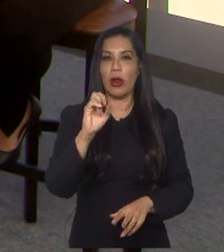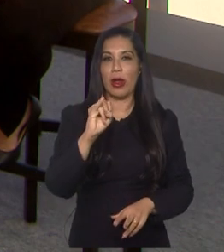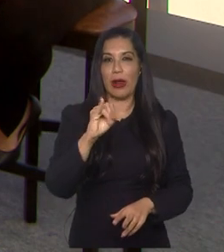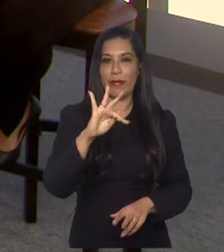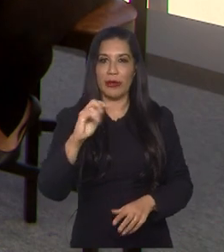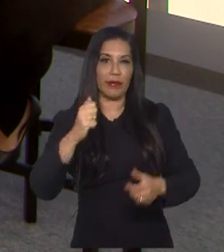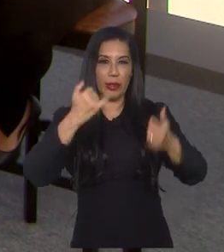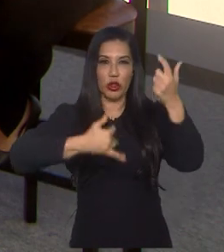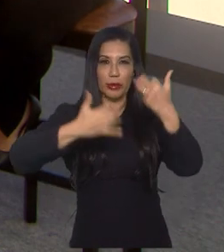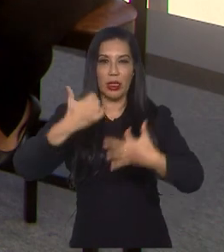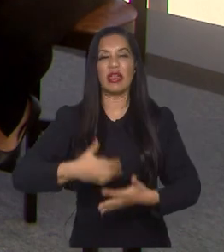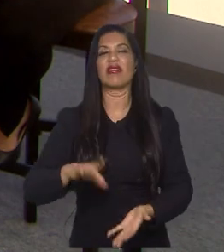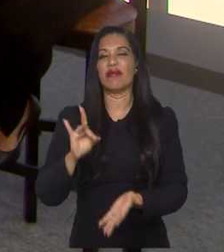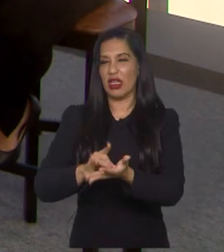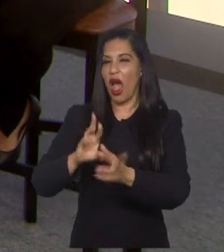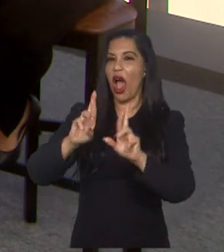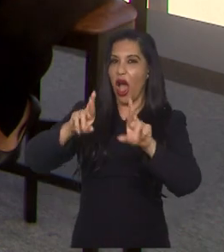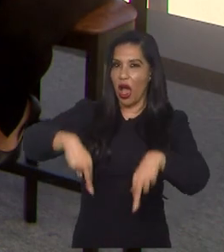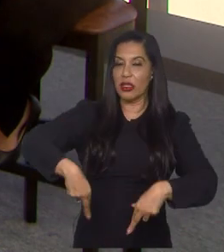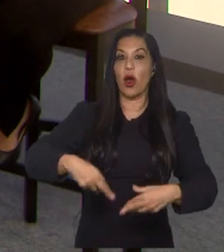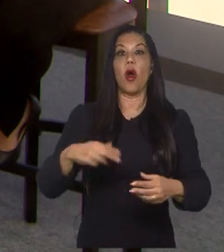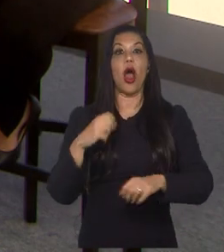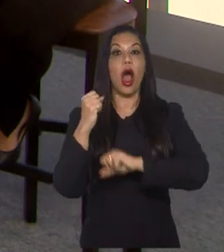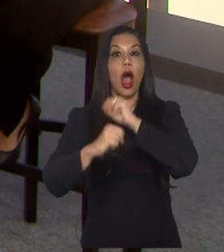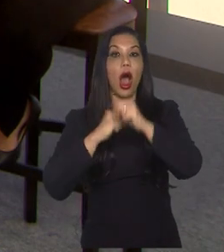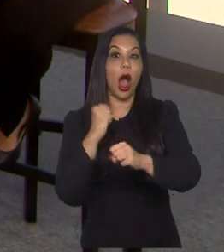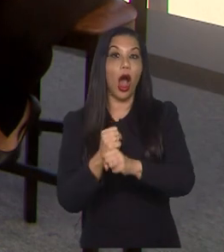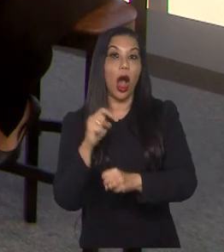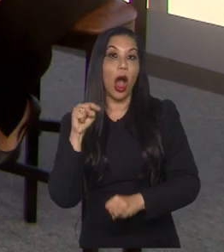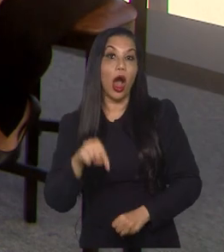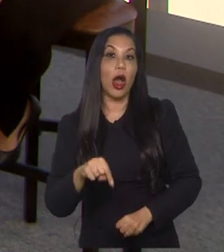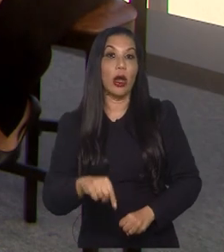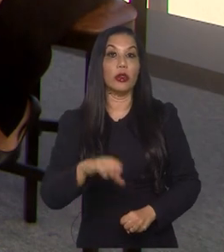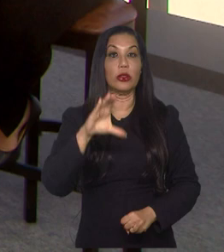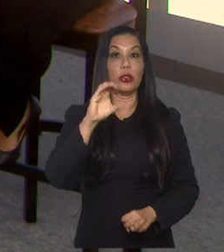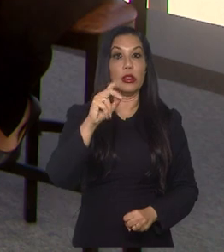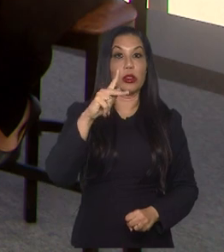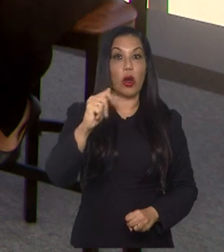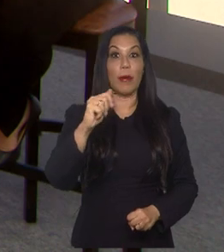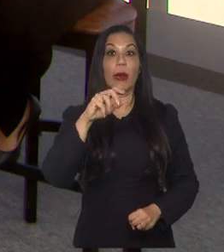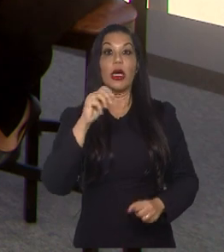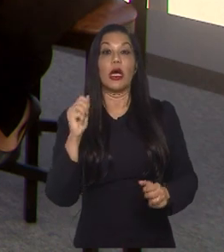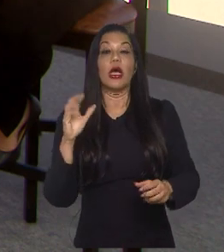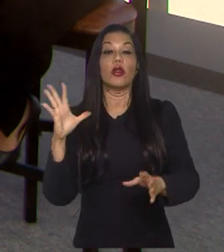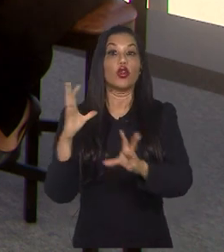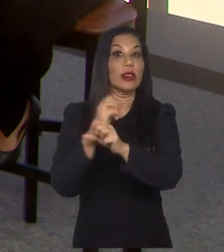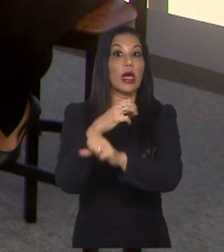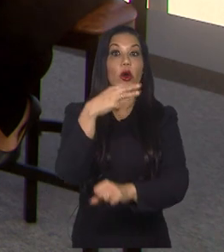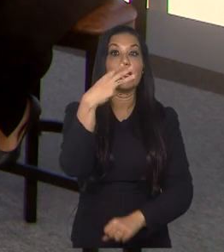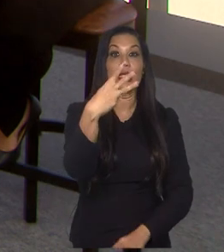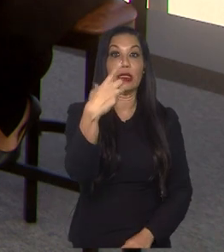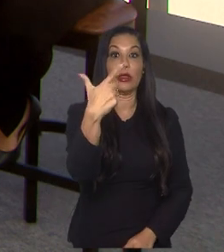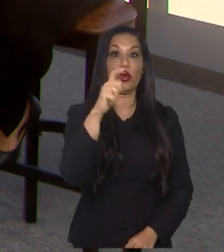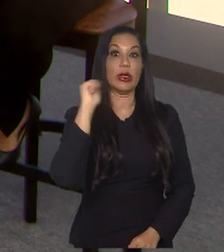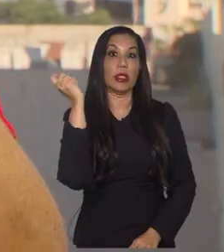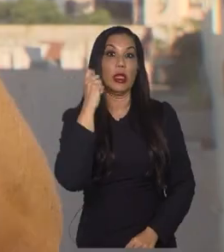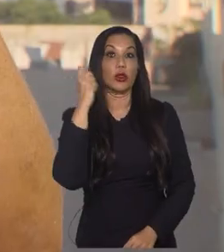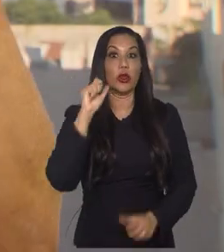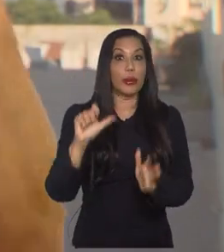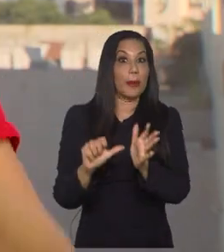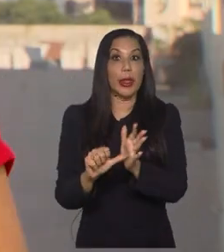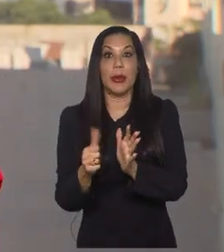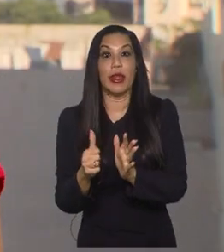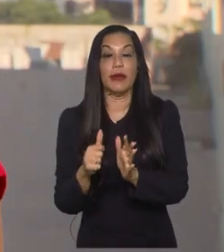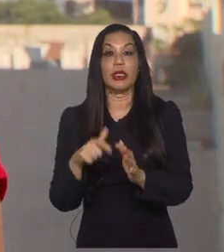dúvida nenhuma, Marília. Não à toa a vai ter esse ano a Copa com 32 seleções pela primeira vez. Então, a Copa que vem